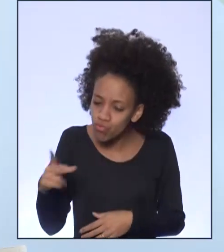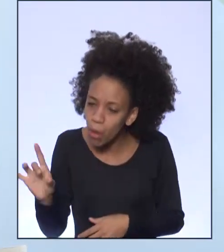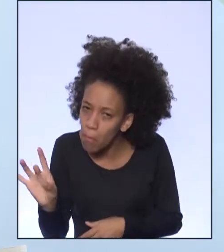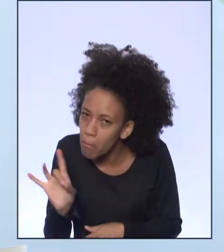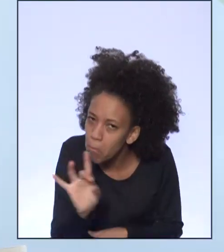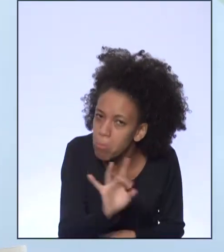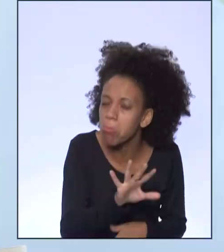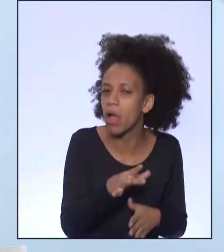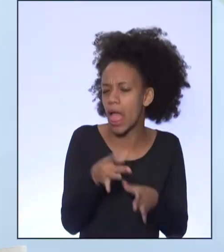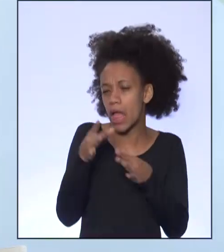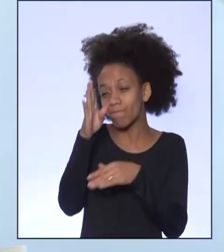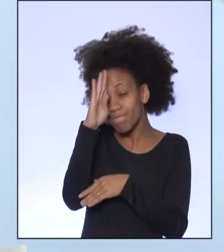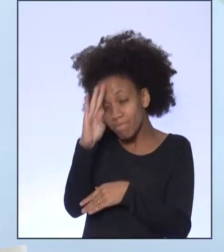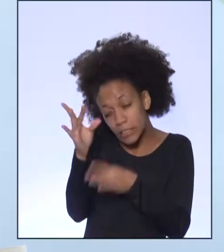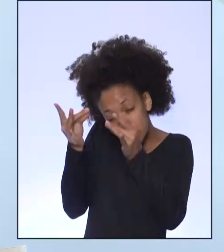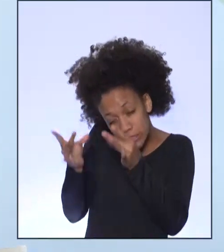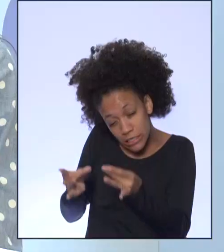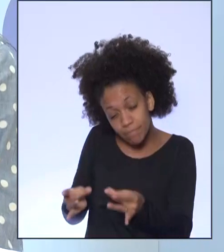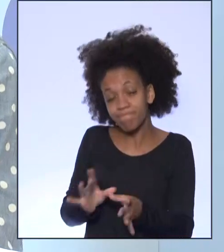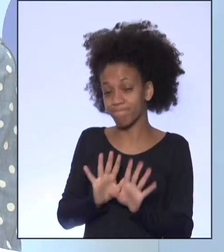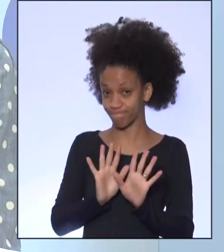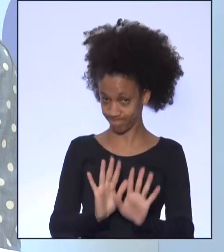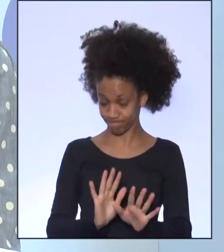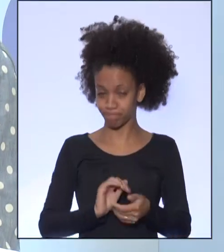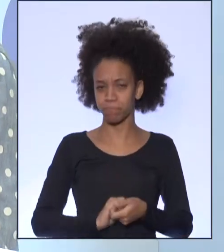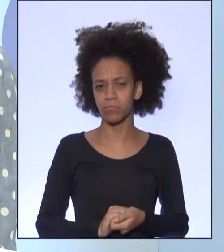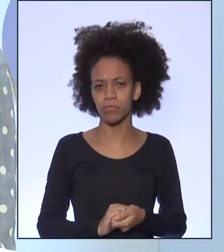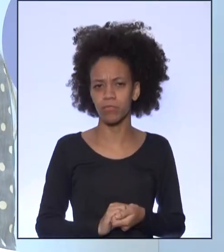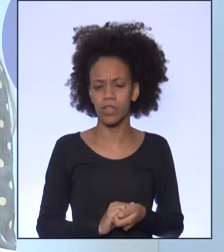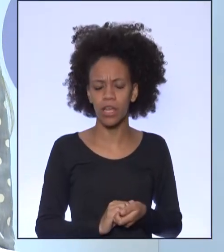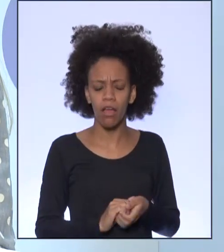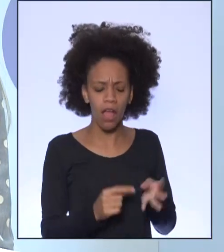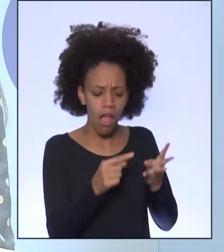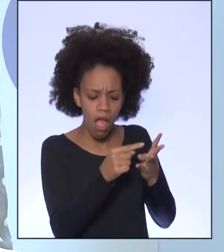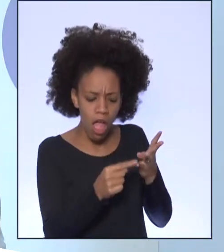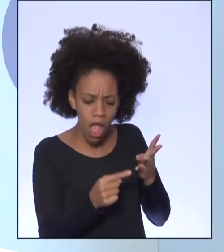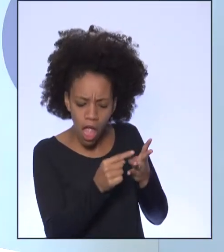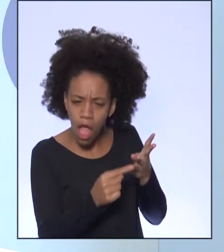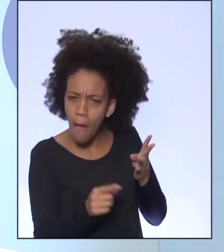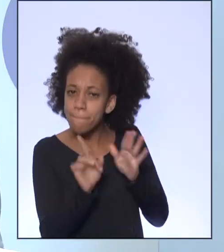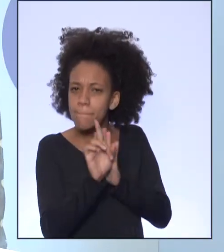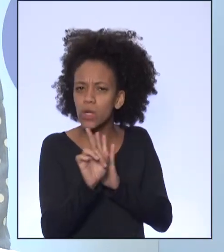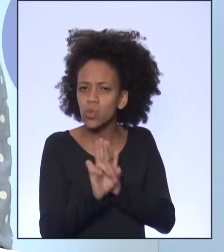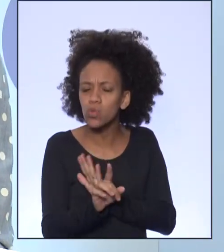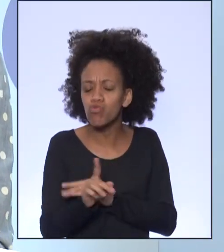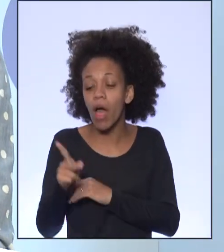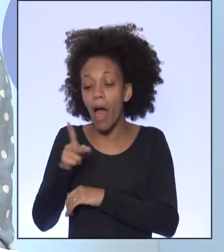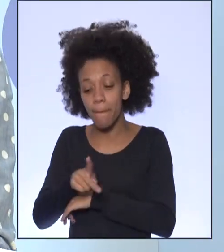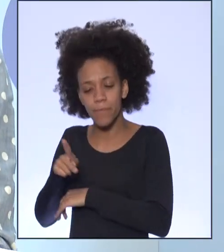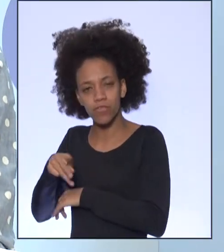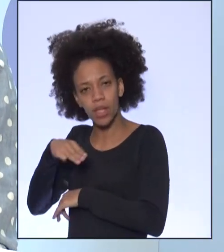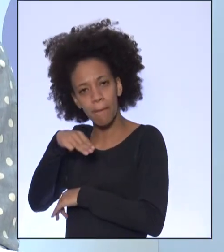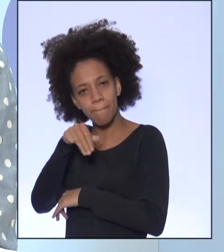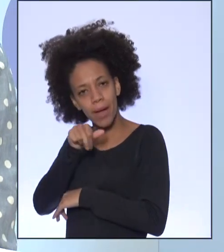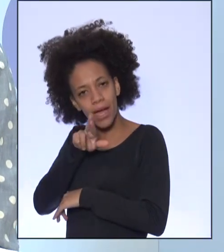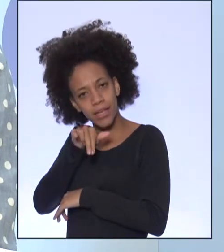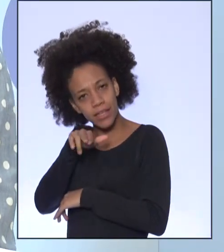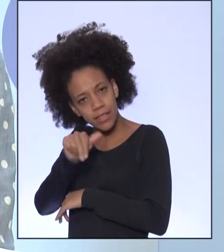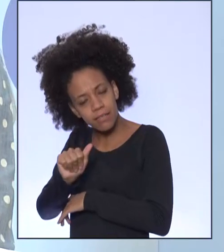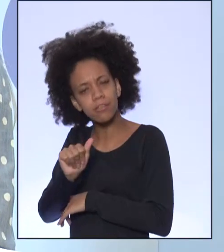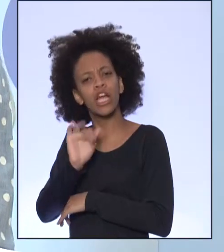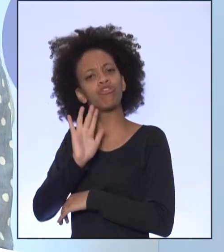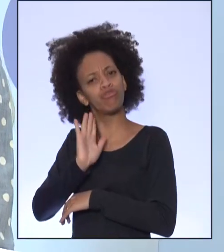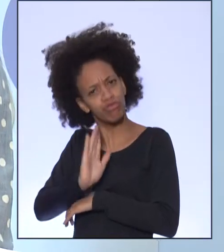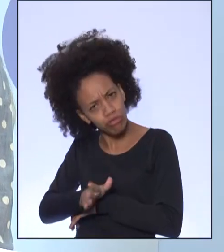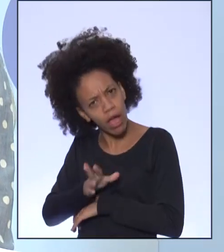para a gente abordar aqui. E as duas últimas questões, a professora Mariana já respondeu no seu vídeo.